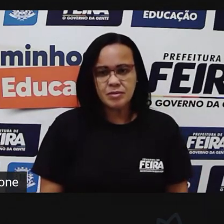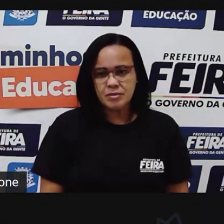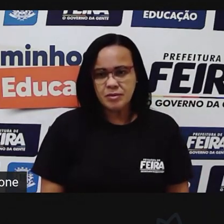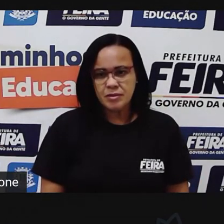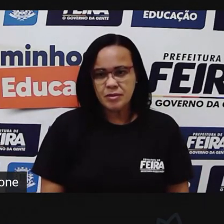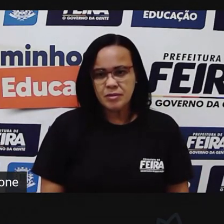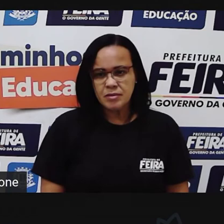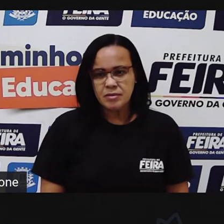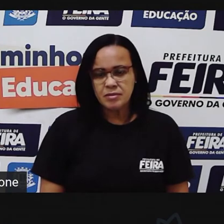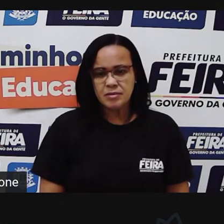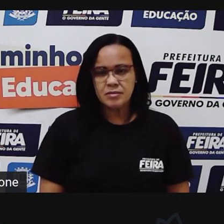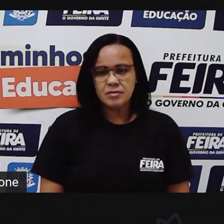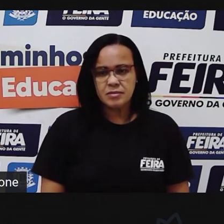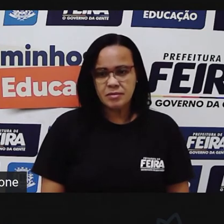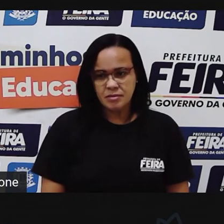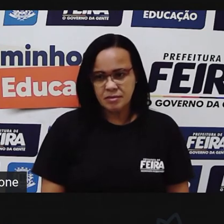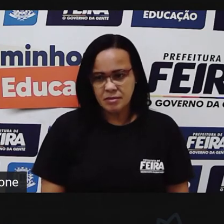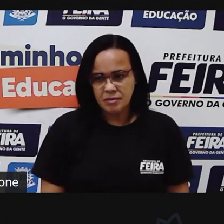Vamos lá pro jogo.